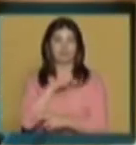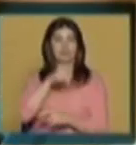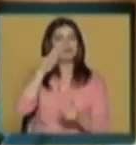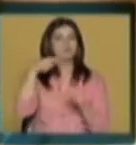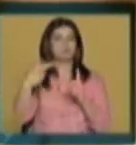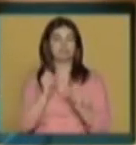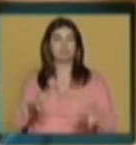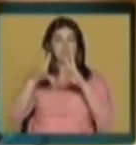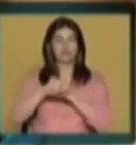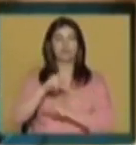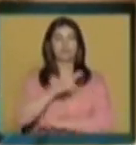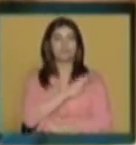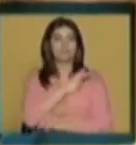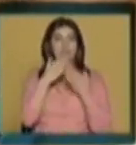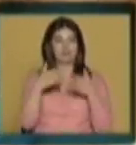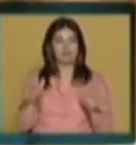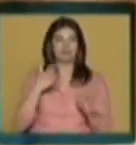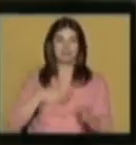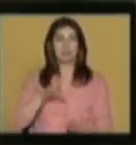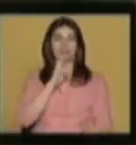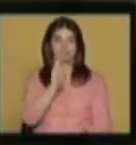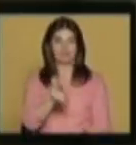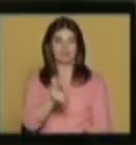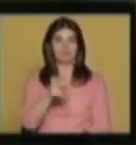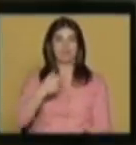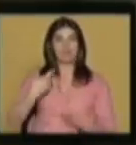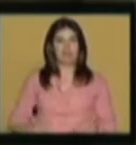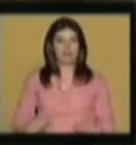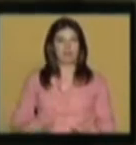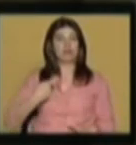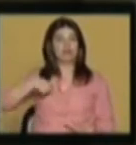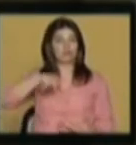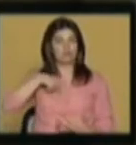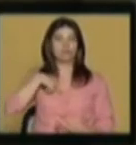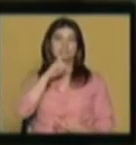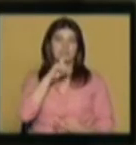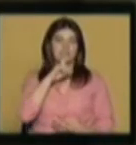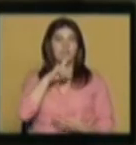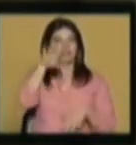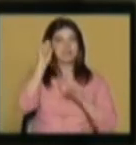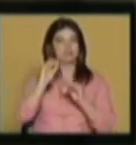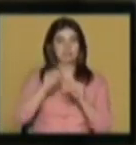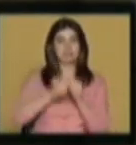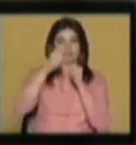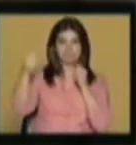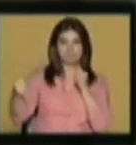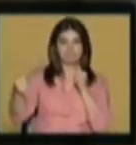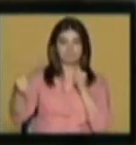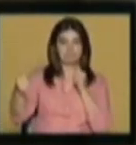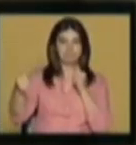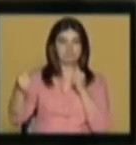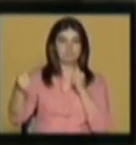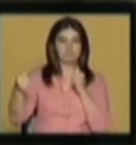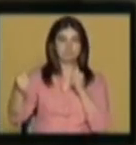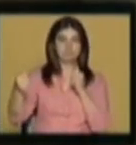Universidade Aberta pretende responder. Hoje nós podemos ensinar a distância não apenas